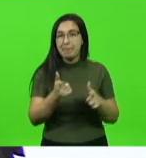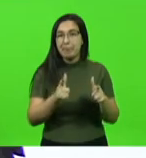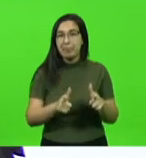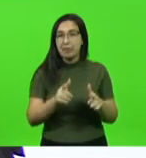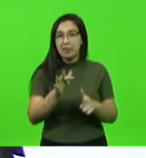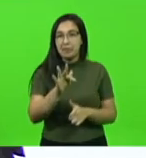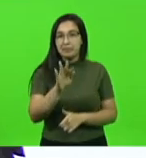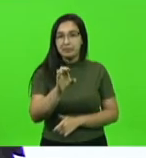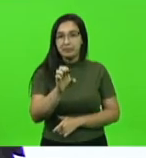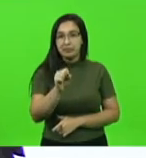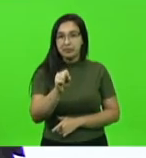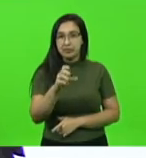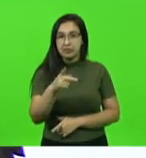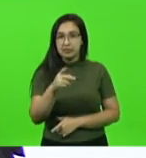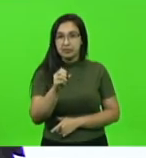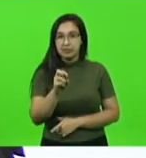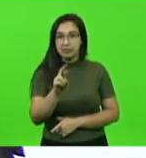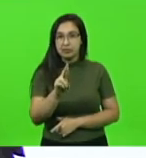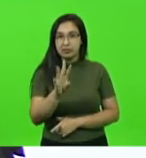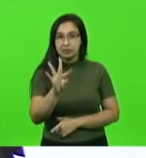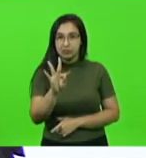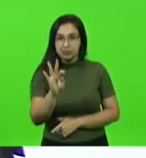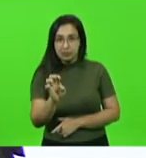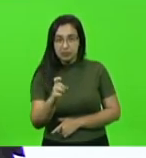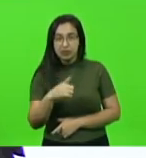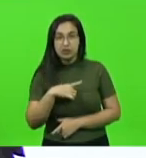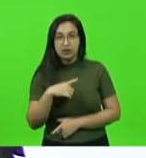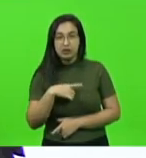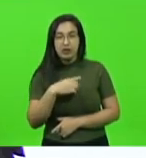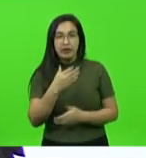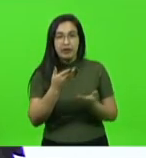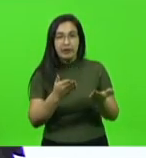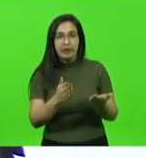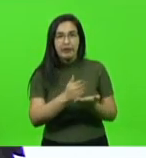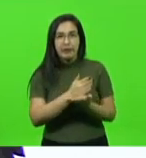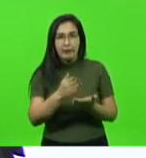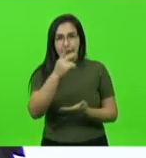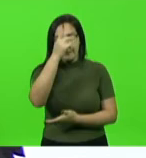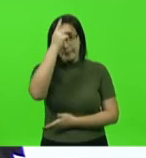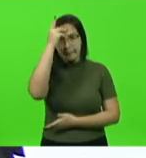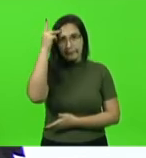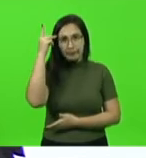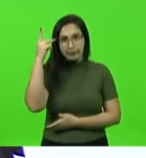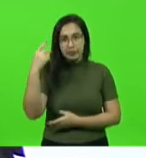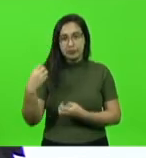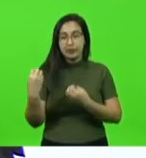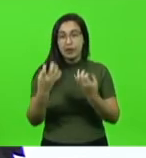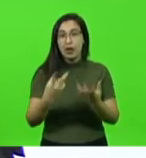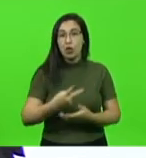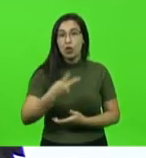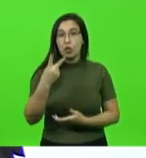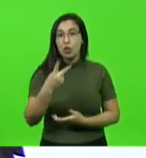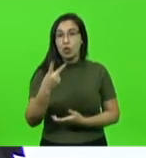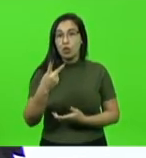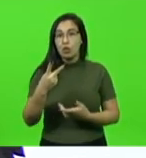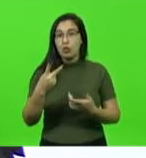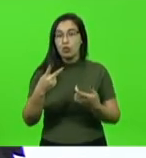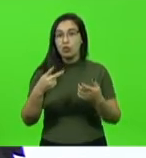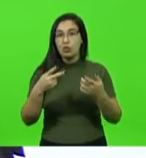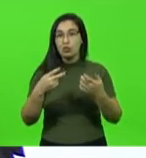deve ter uns cabeça de porco lá que me mandaram duas redes de vôleibol e me mandaram uma bola